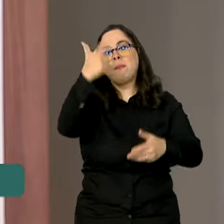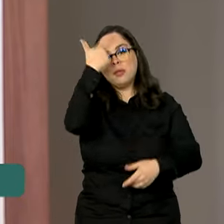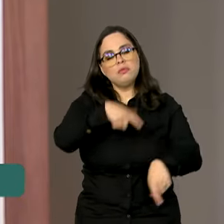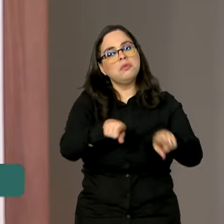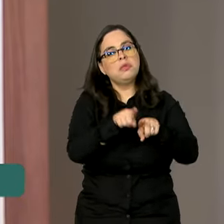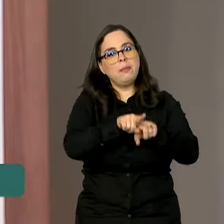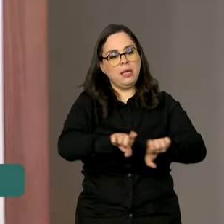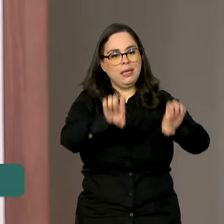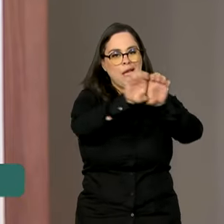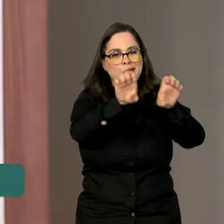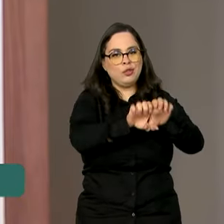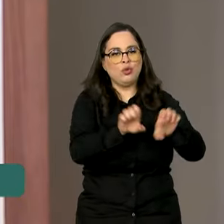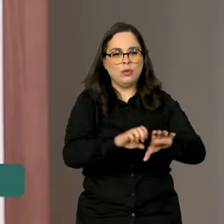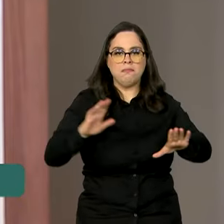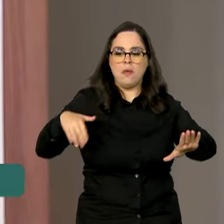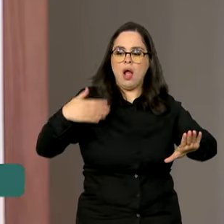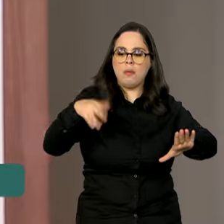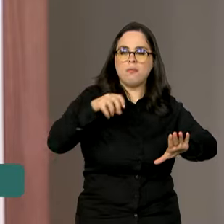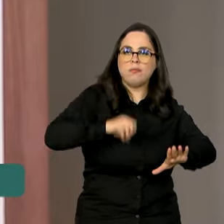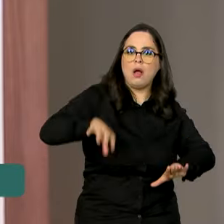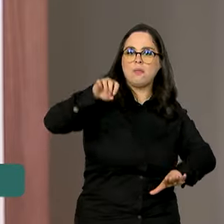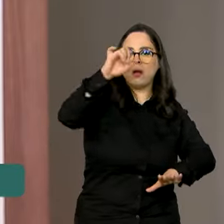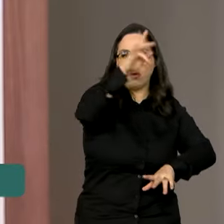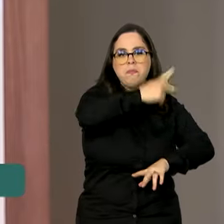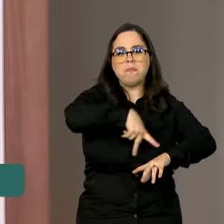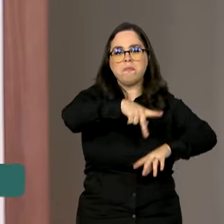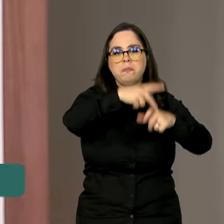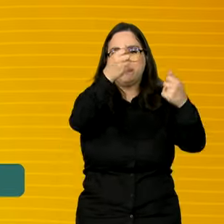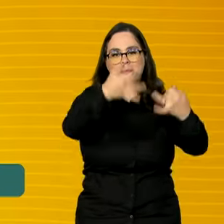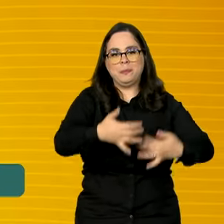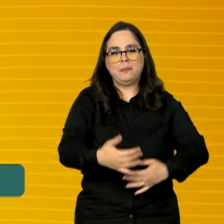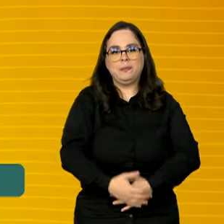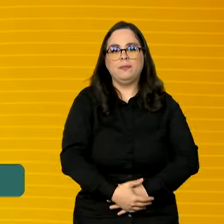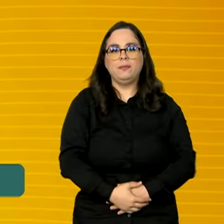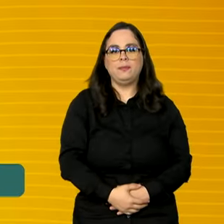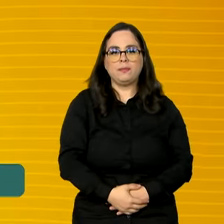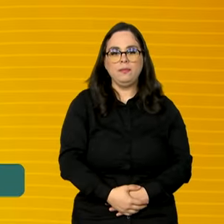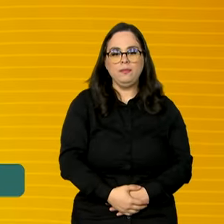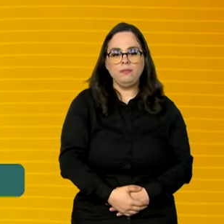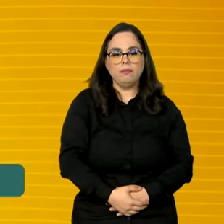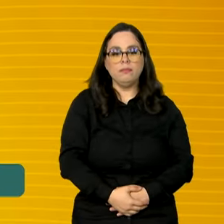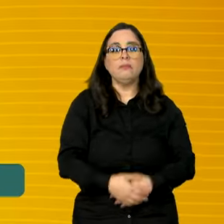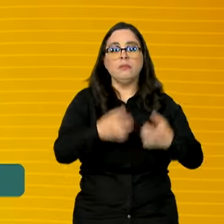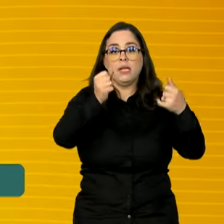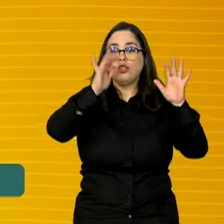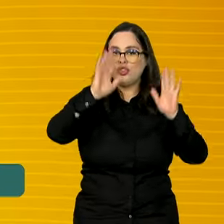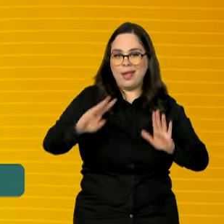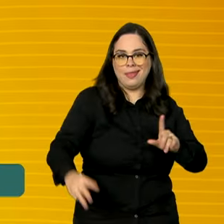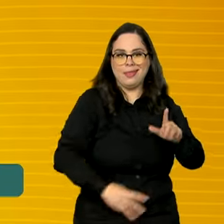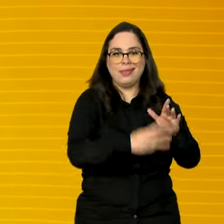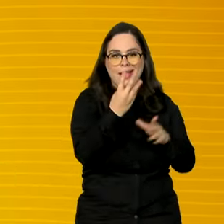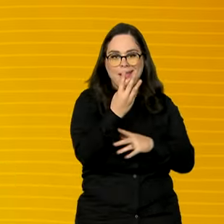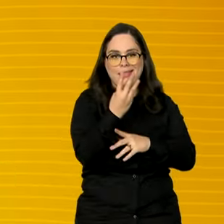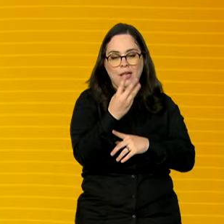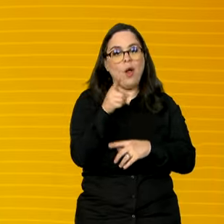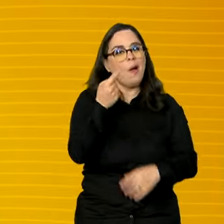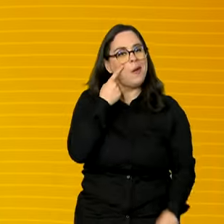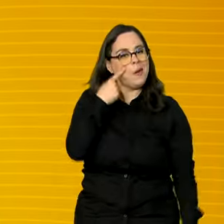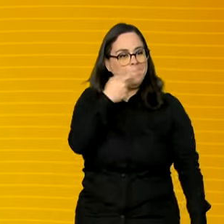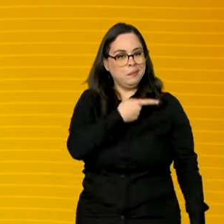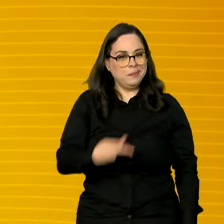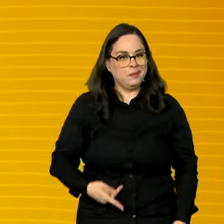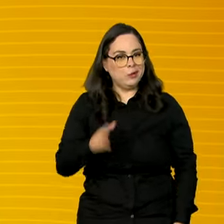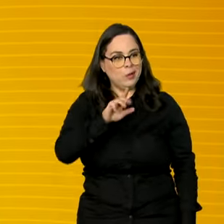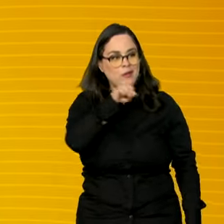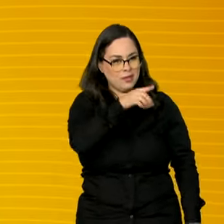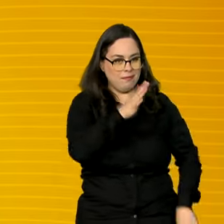demais obras de infraestrutura que estão sendo feitas no país. Já é o terceiro do país. Está aí, presidente Lula, o senhor falou